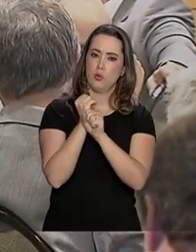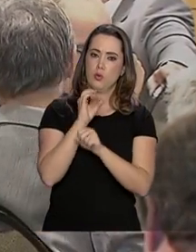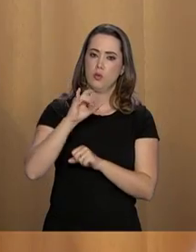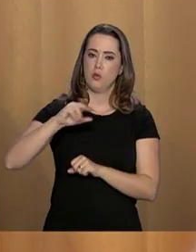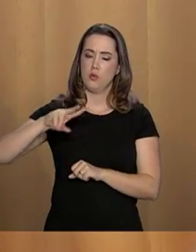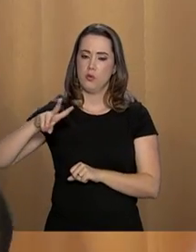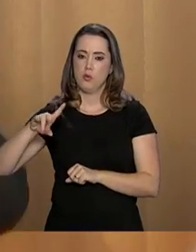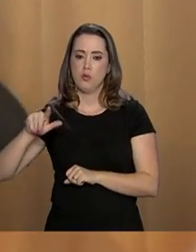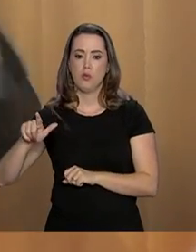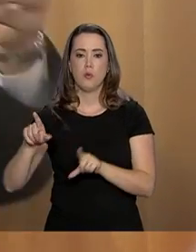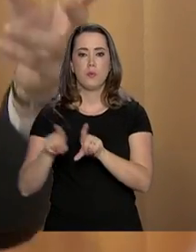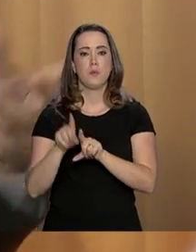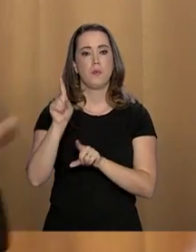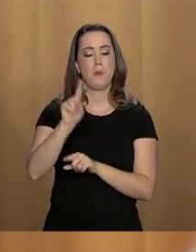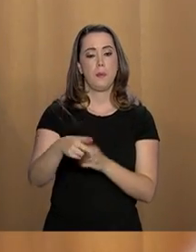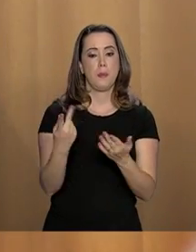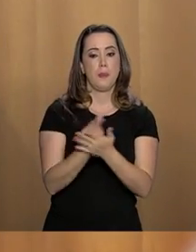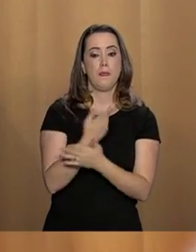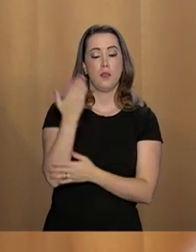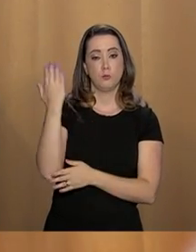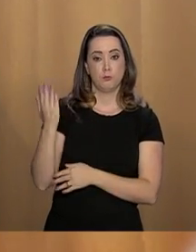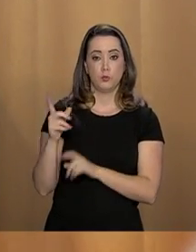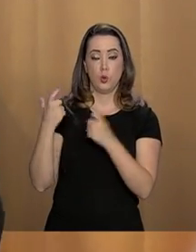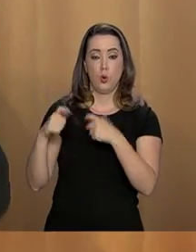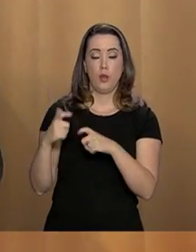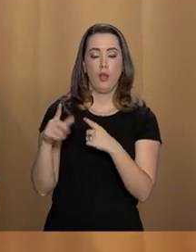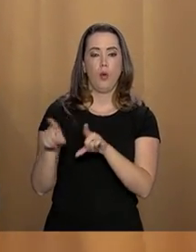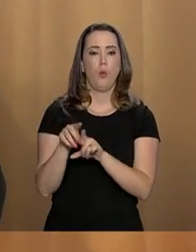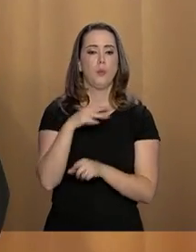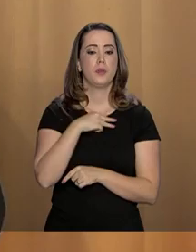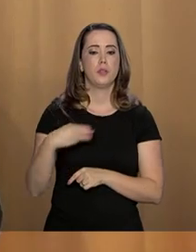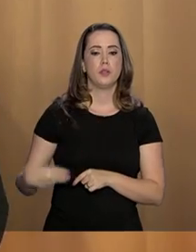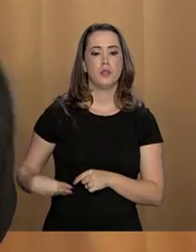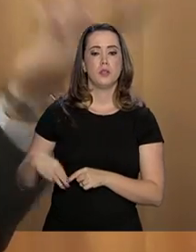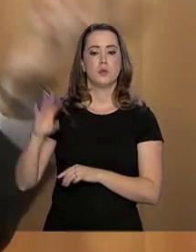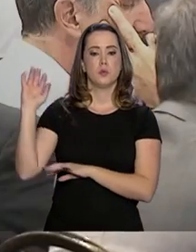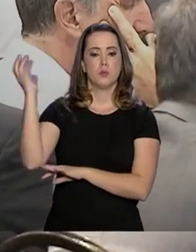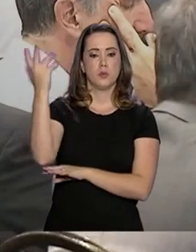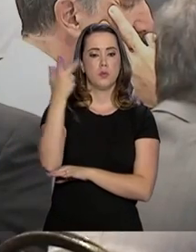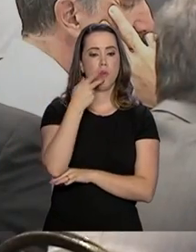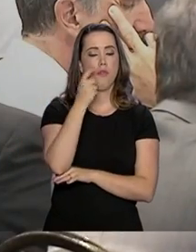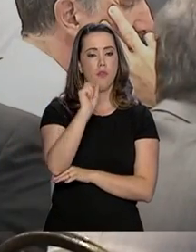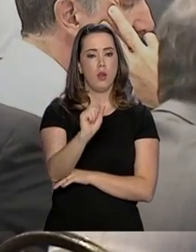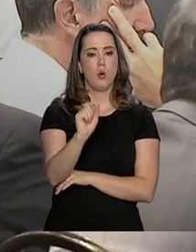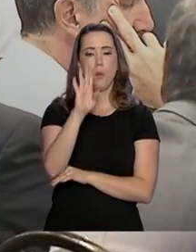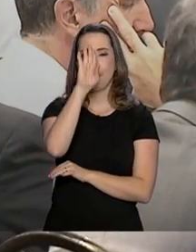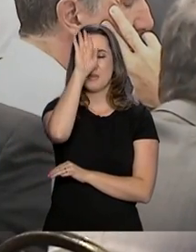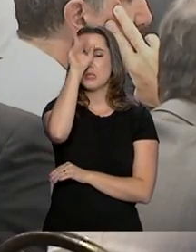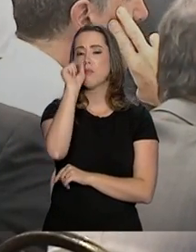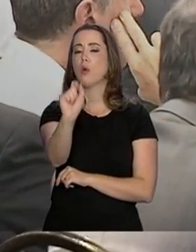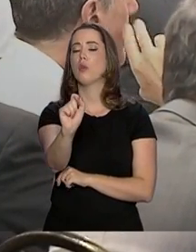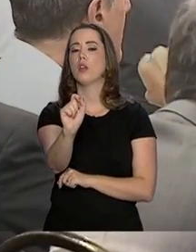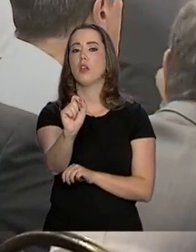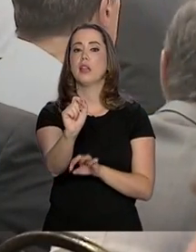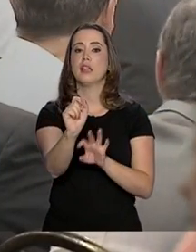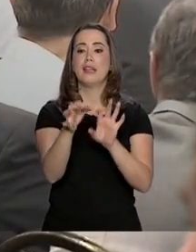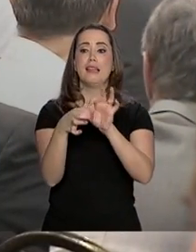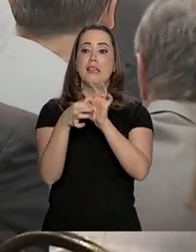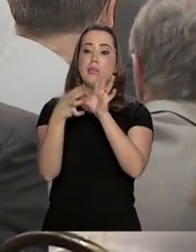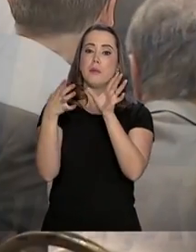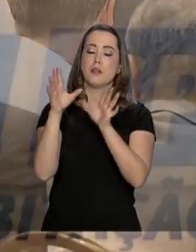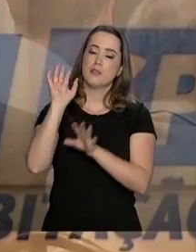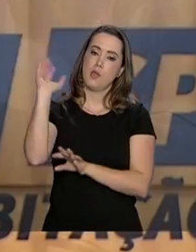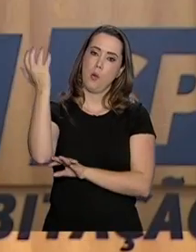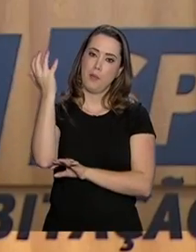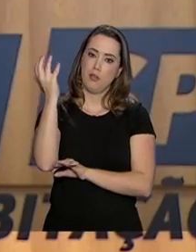Secov, o Sindicato da Habitação em São Paulo. O ministro do Meio Ambiente tratou principalmente do processo de licenciamento